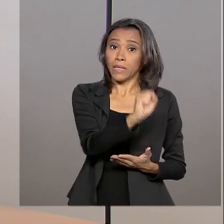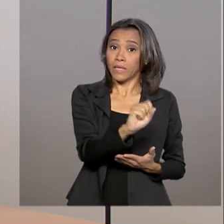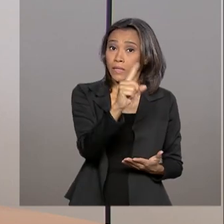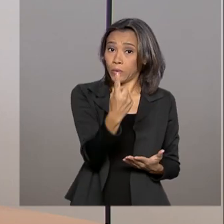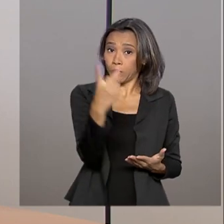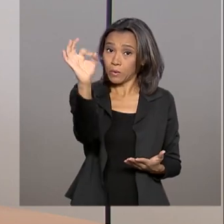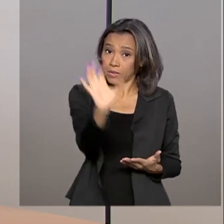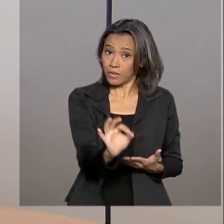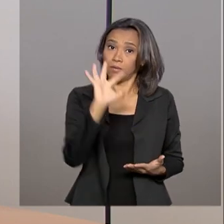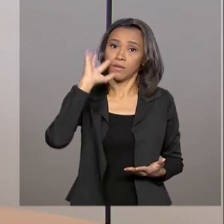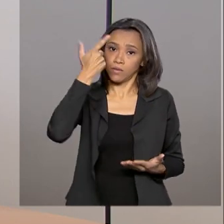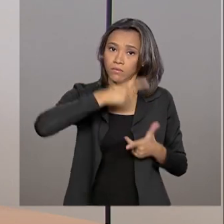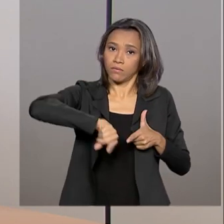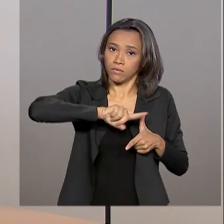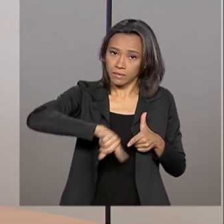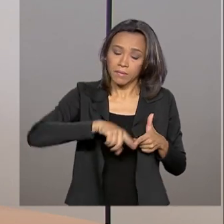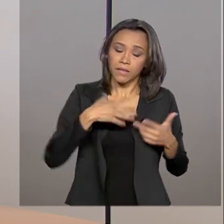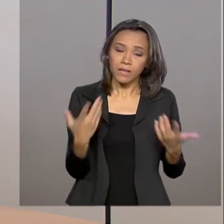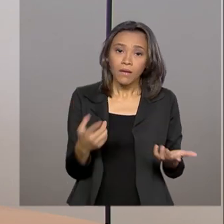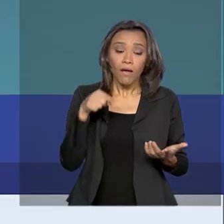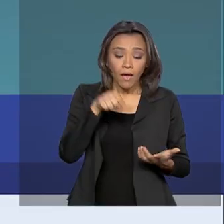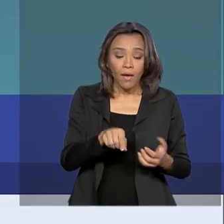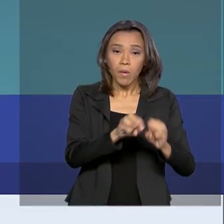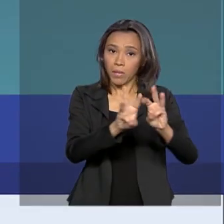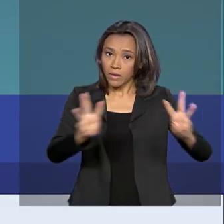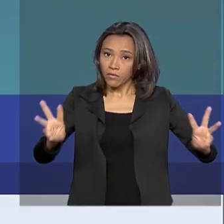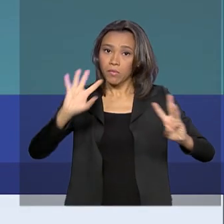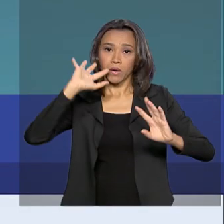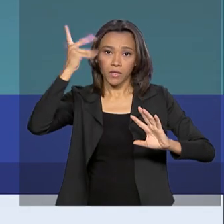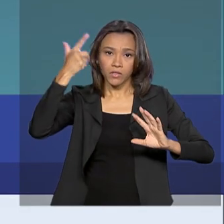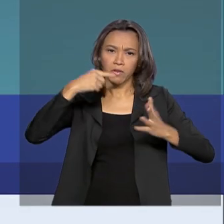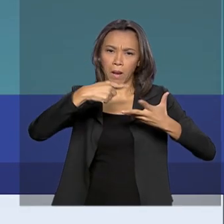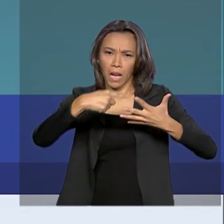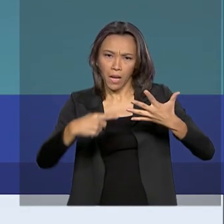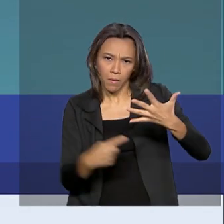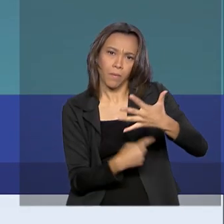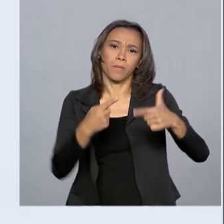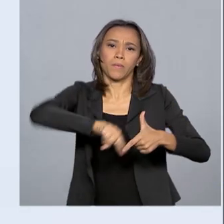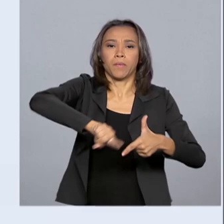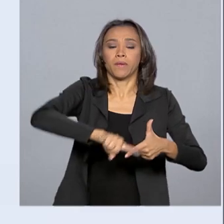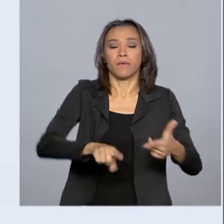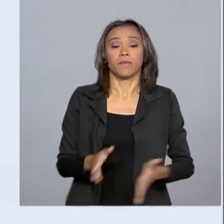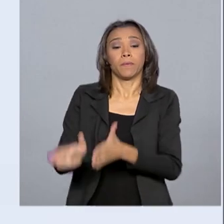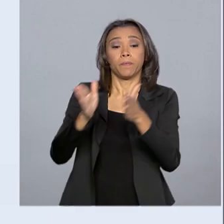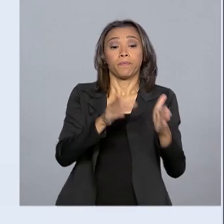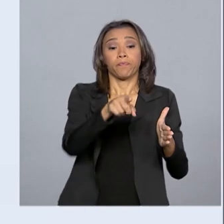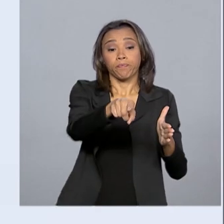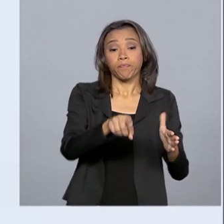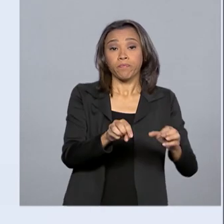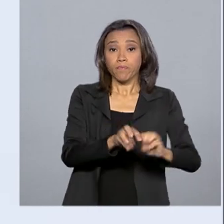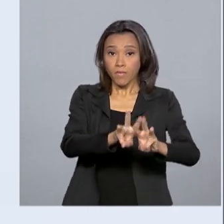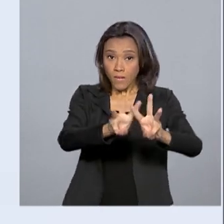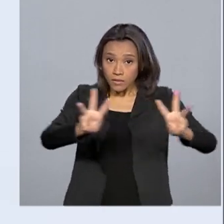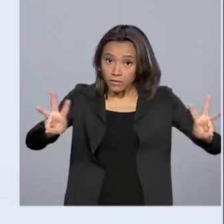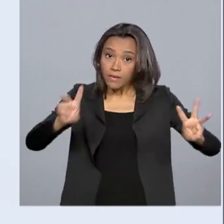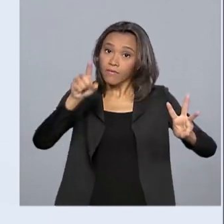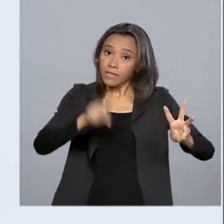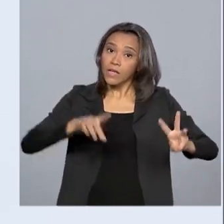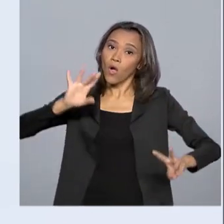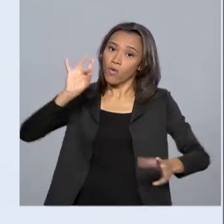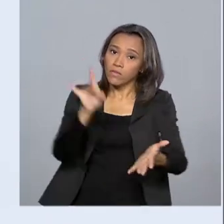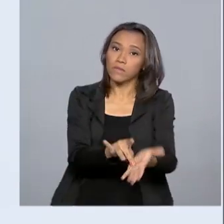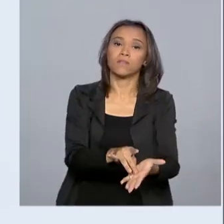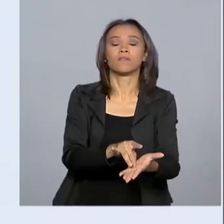Então, é uma grande plataforma de resolução. A partir deste ano, a plataforma passará a ser o canal oficial da administração